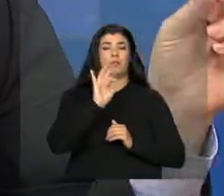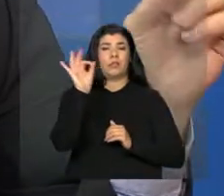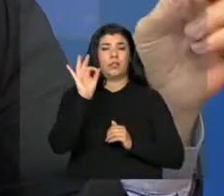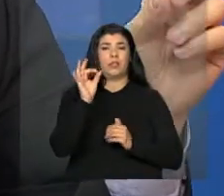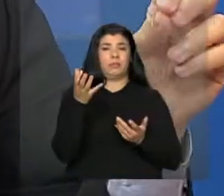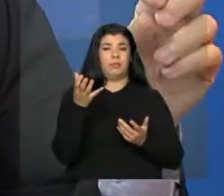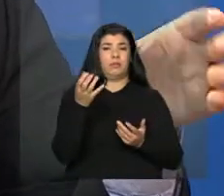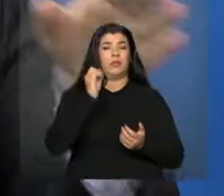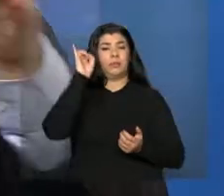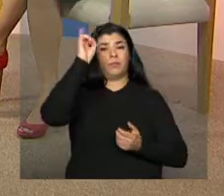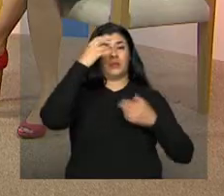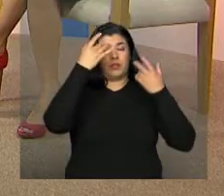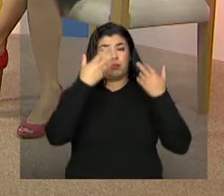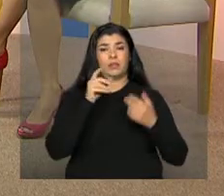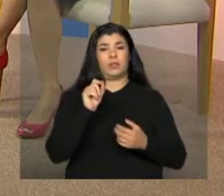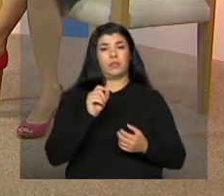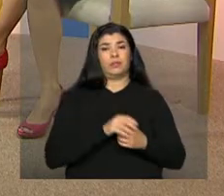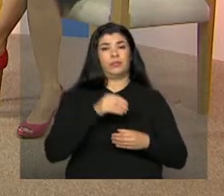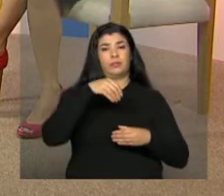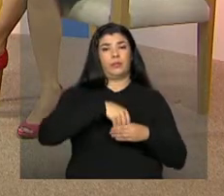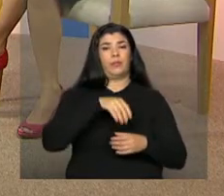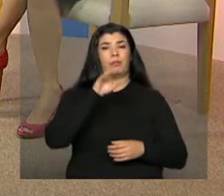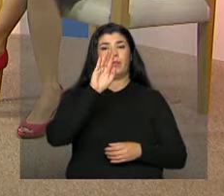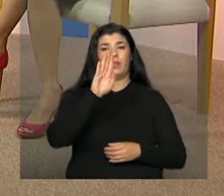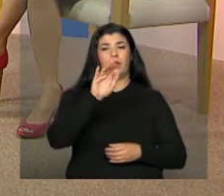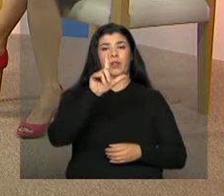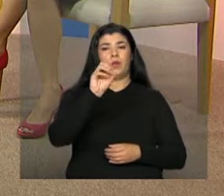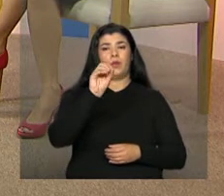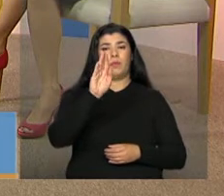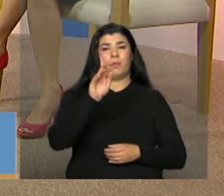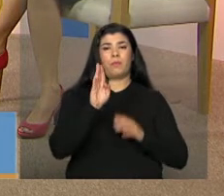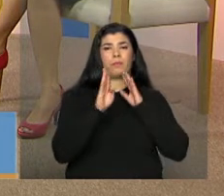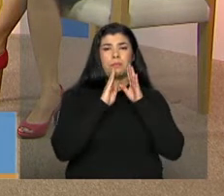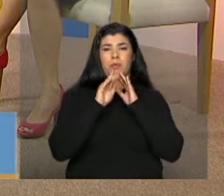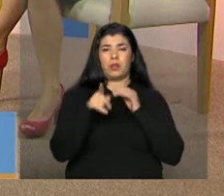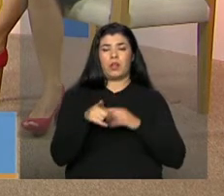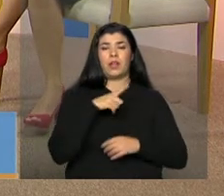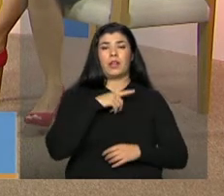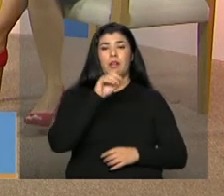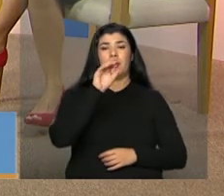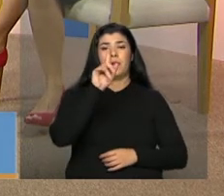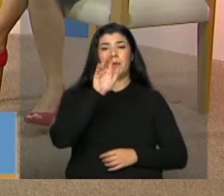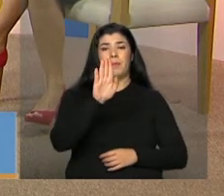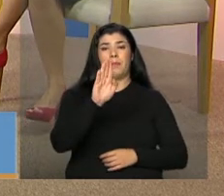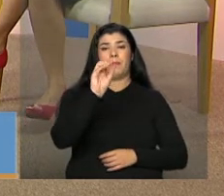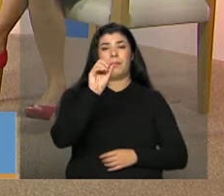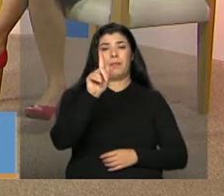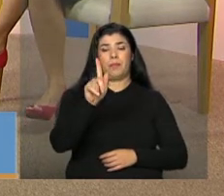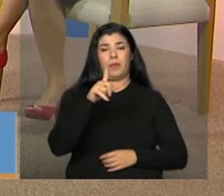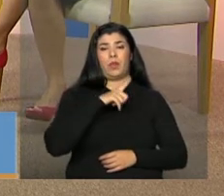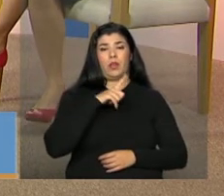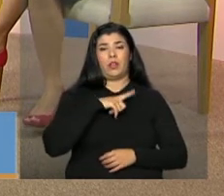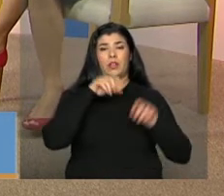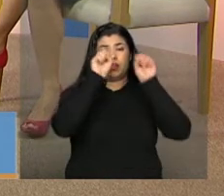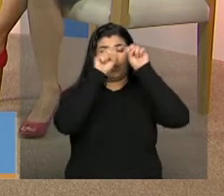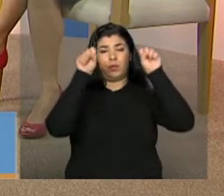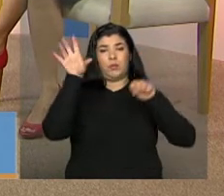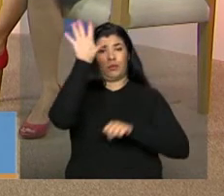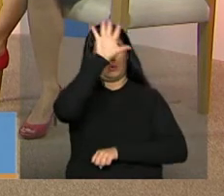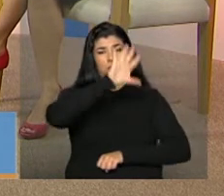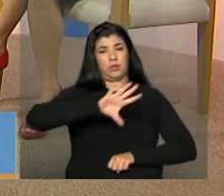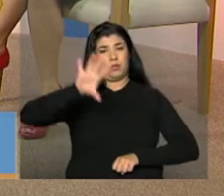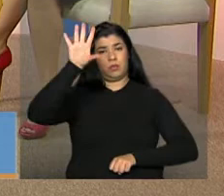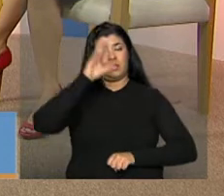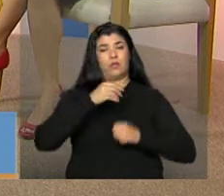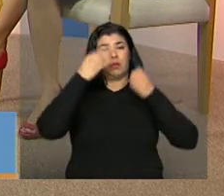Importante frisar que no blog do Fundo Nacional já tem uma planilha que auxilia no acompanhamento, porque a apuração do fundo é não ao final do